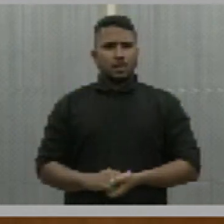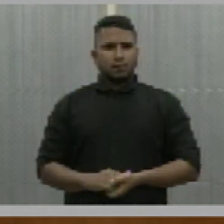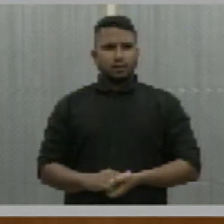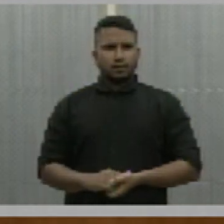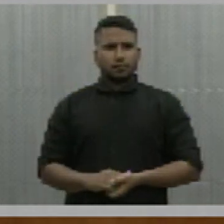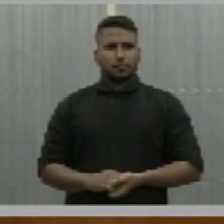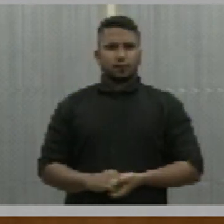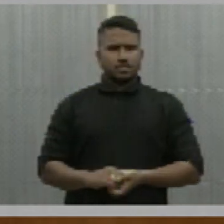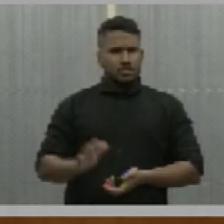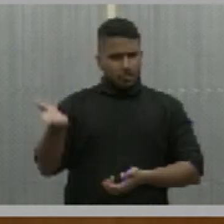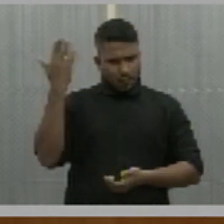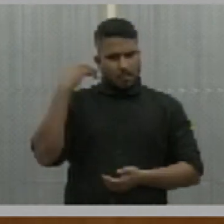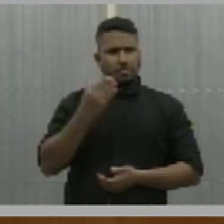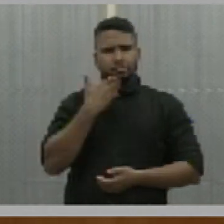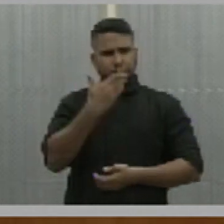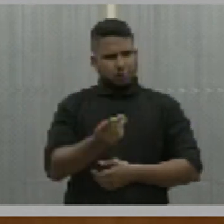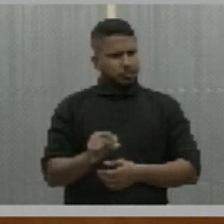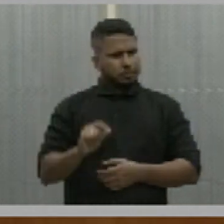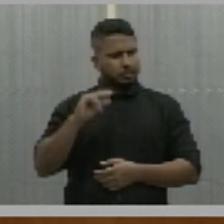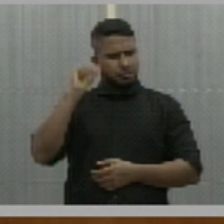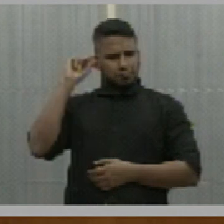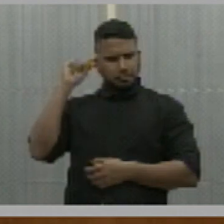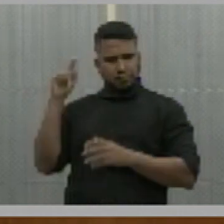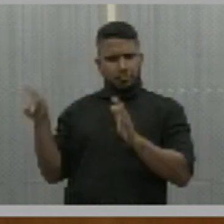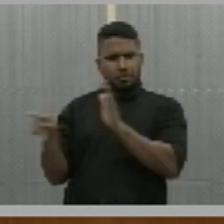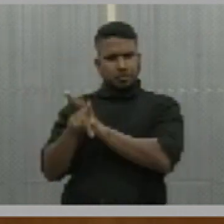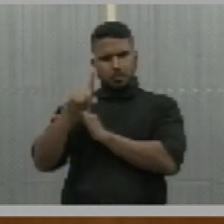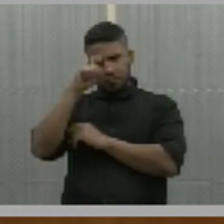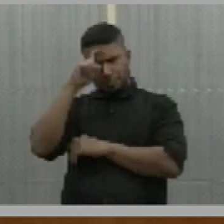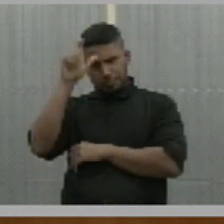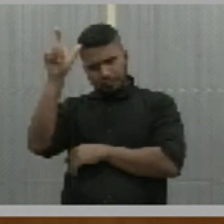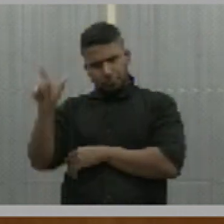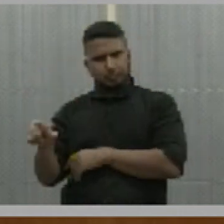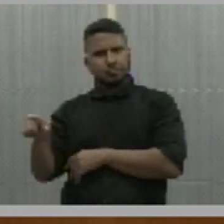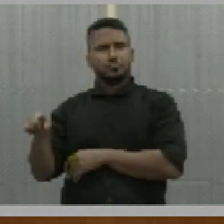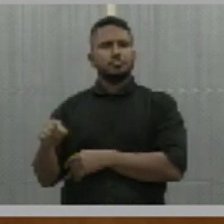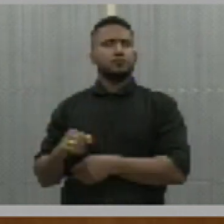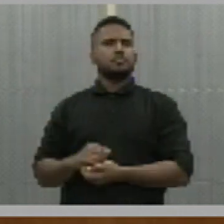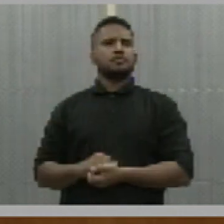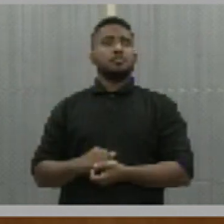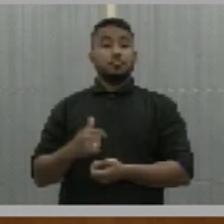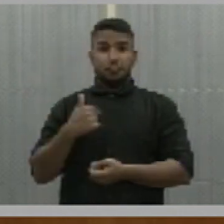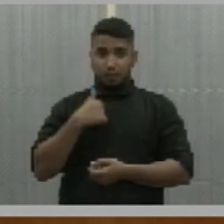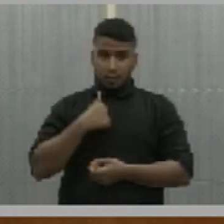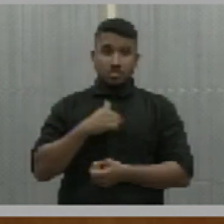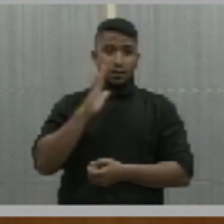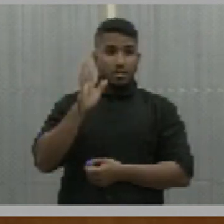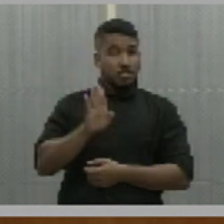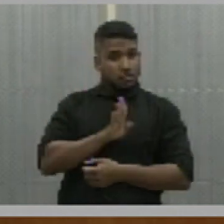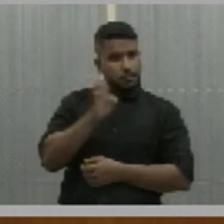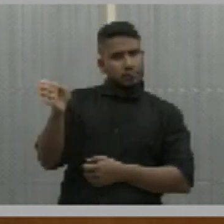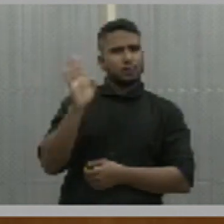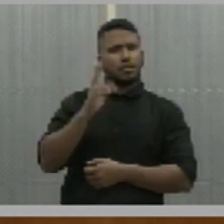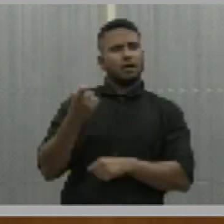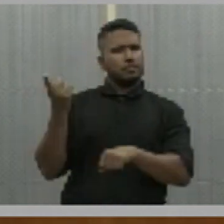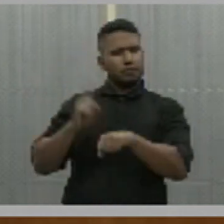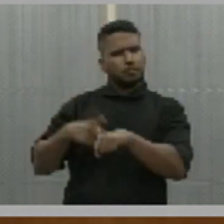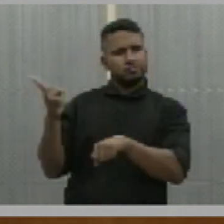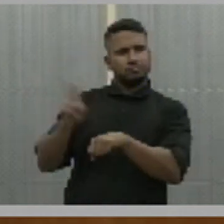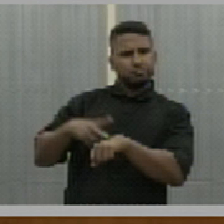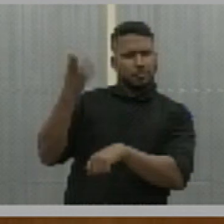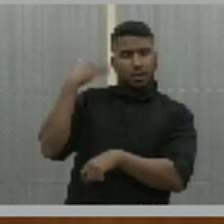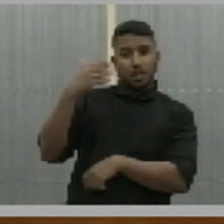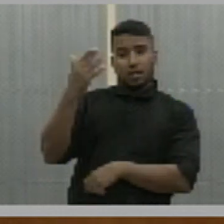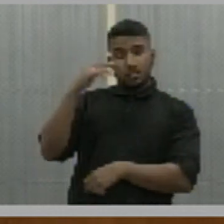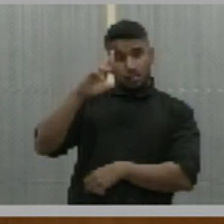almejada e requisitada por aquela região. Eu mesmo estive visitando mais de uma vez ali quando a